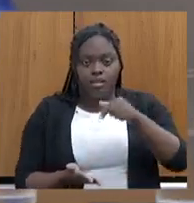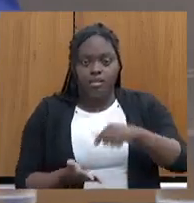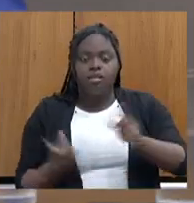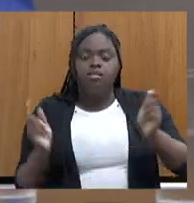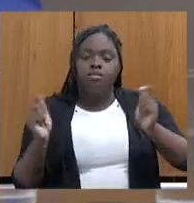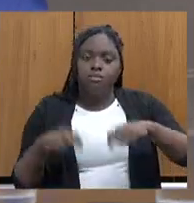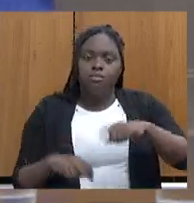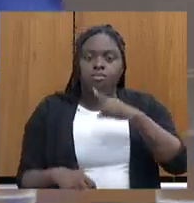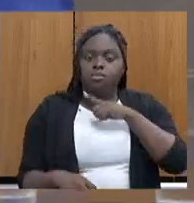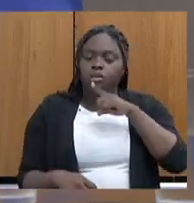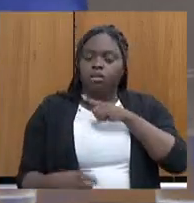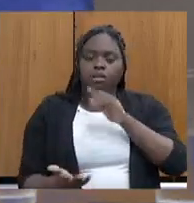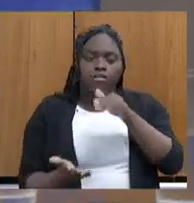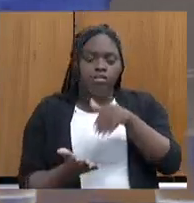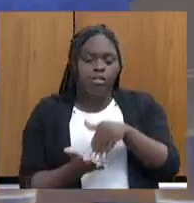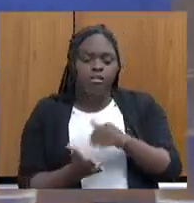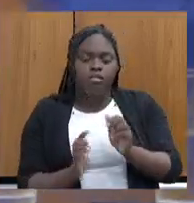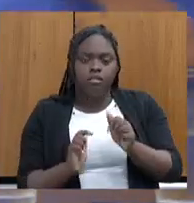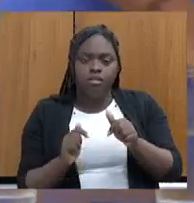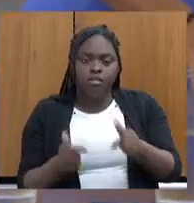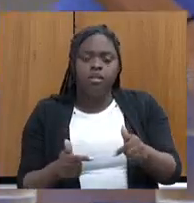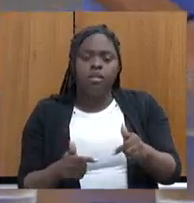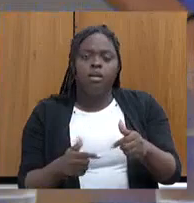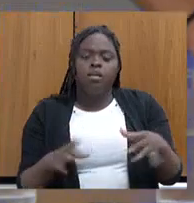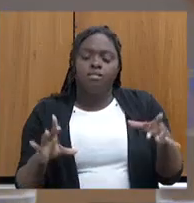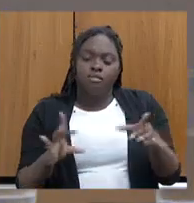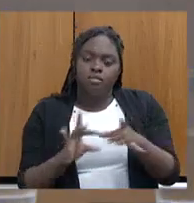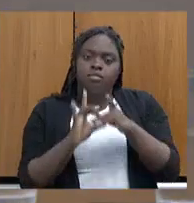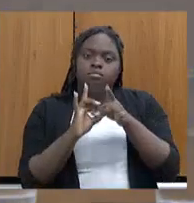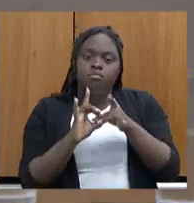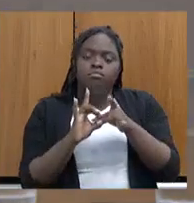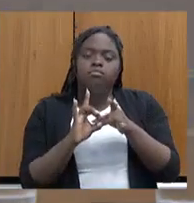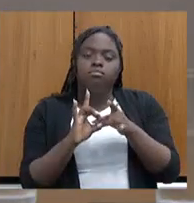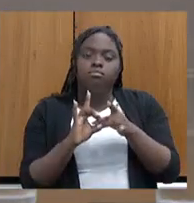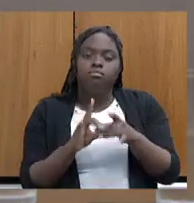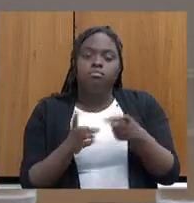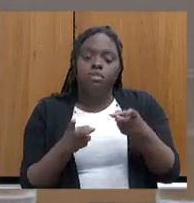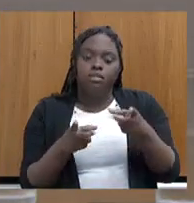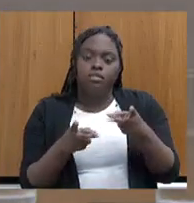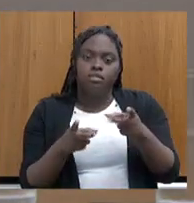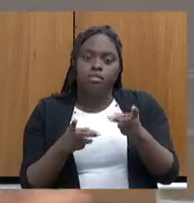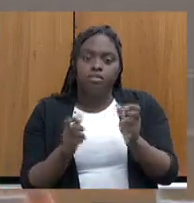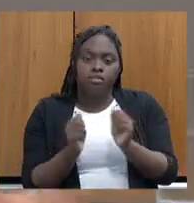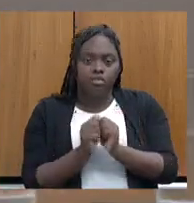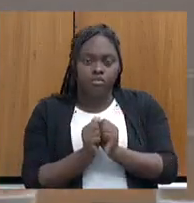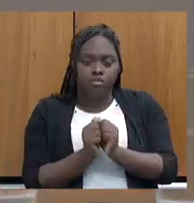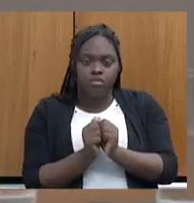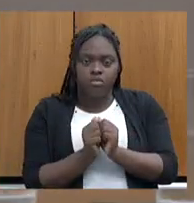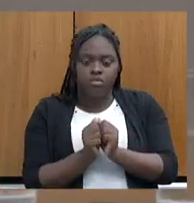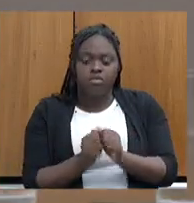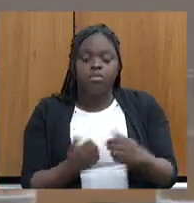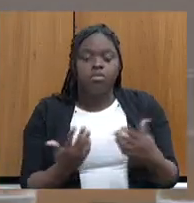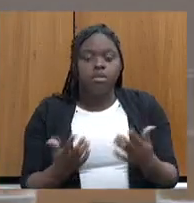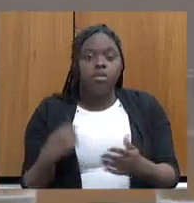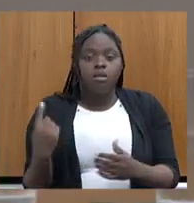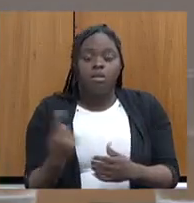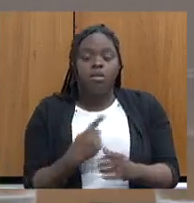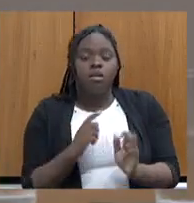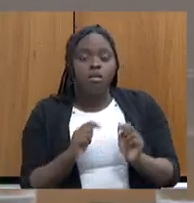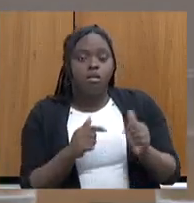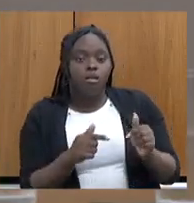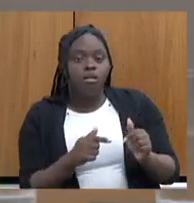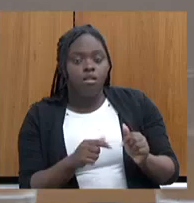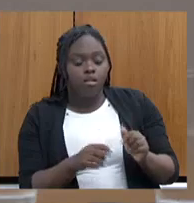pode chegar até eles formarem cooperativas, associações, para venderem conjuntamente. Então, nós fizemos uma formação